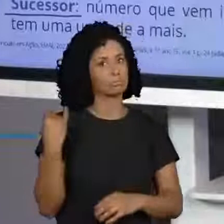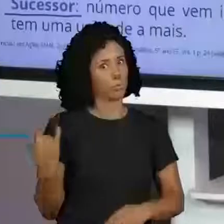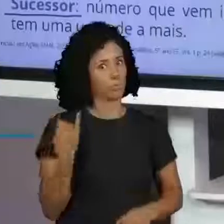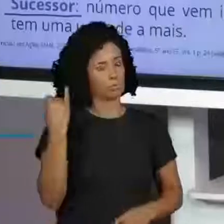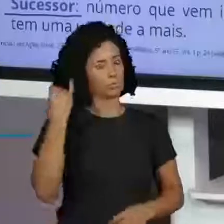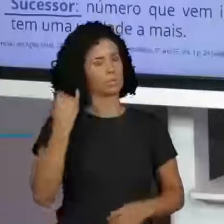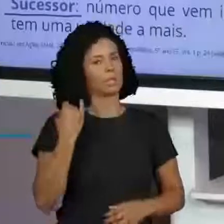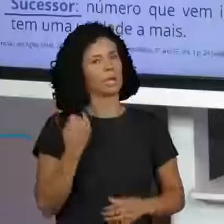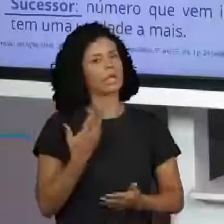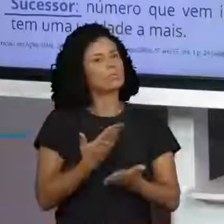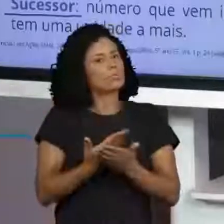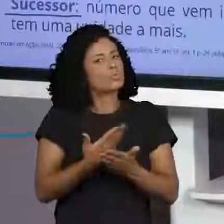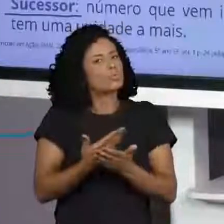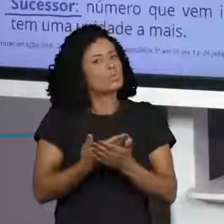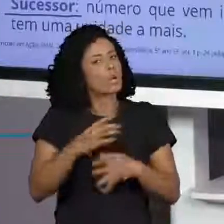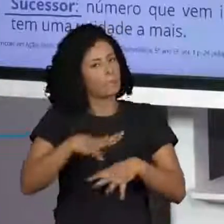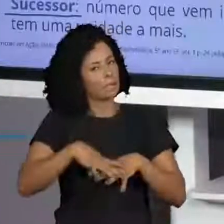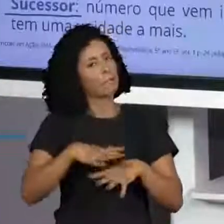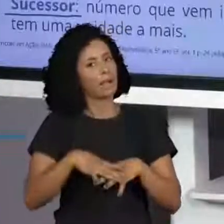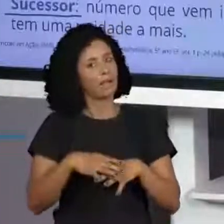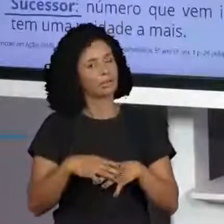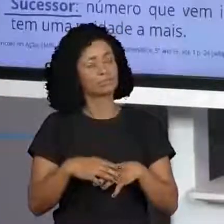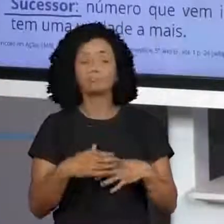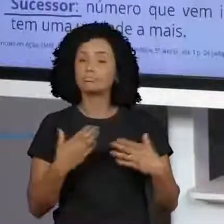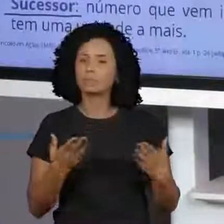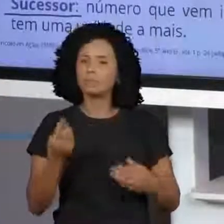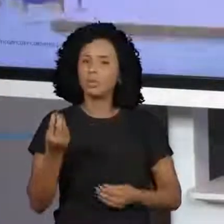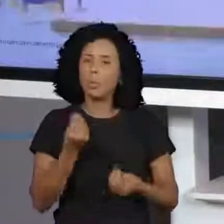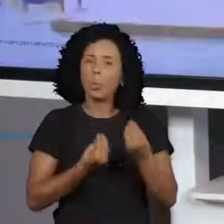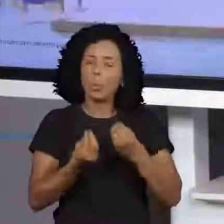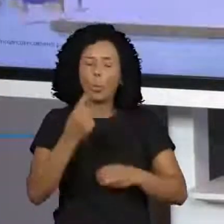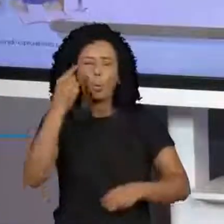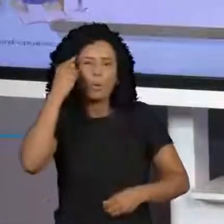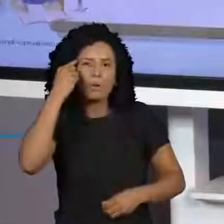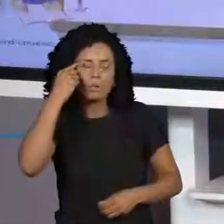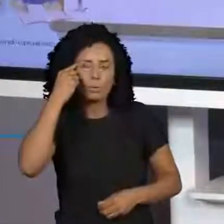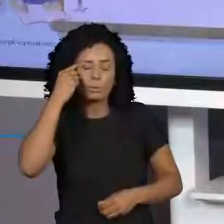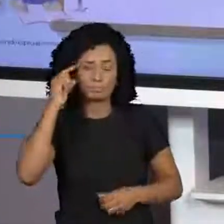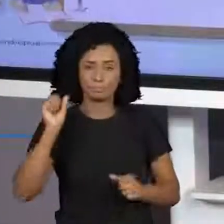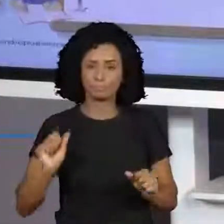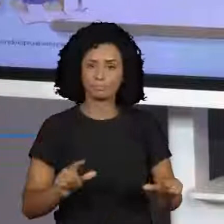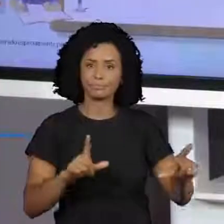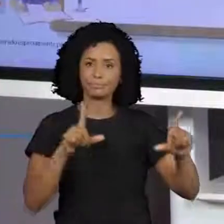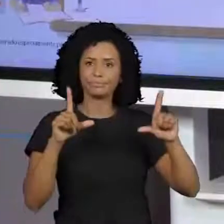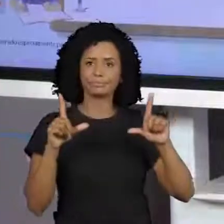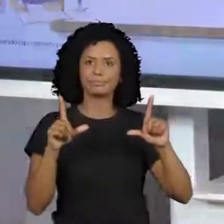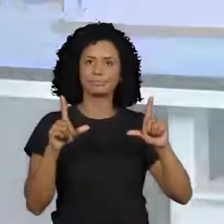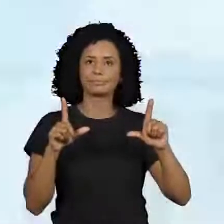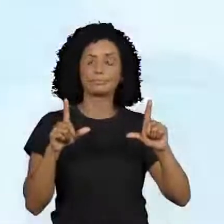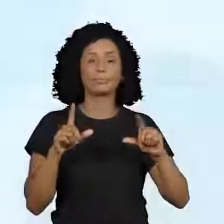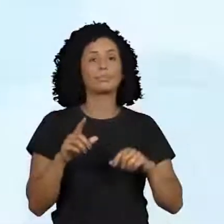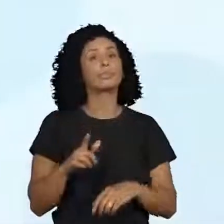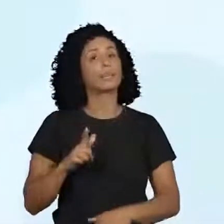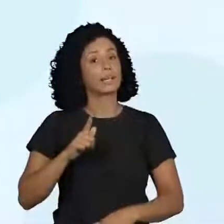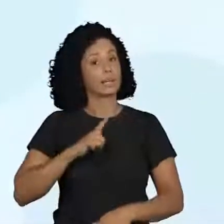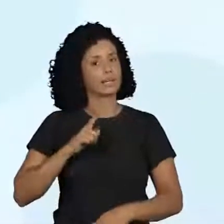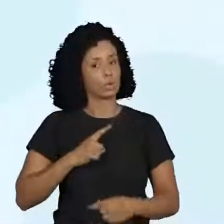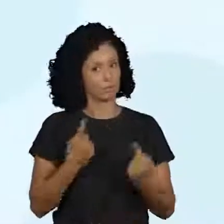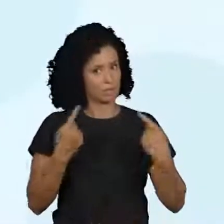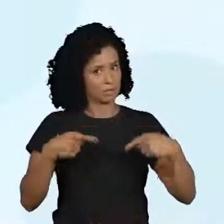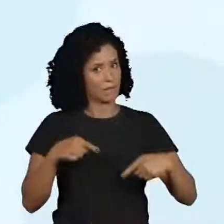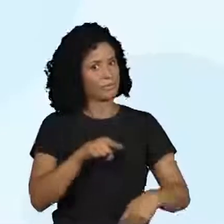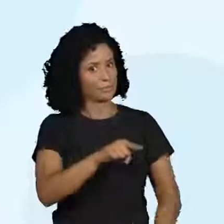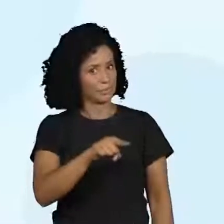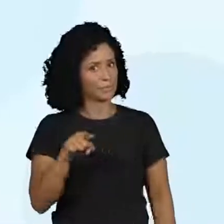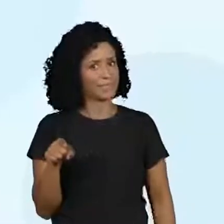para que os números foram criados e como eles pensaram. Aqui na nossa tela, eu vou deixar um desafio